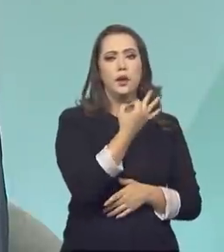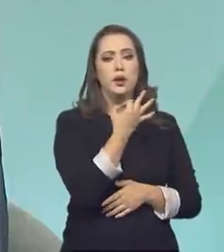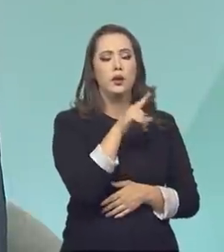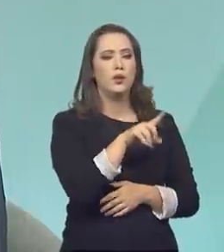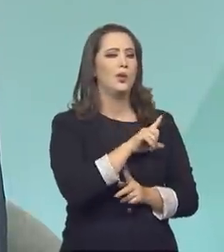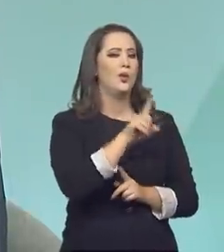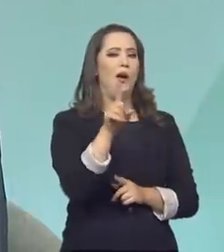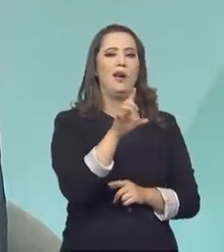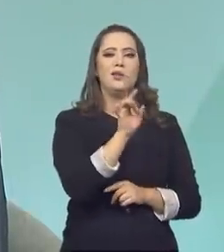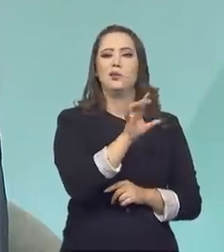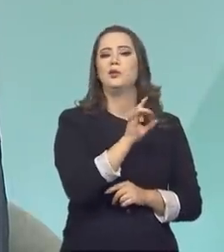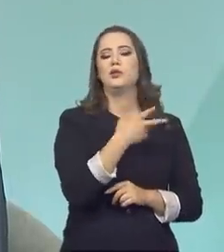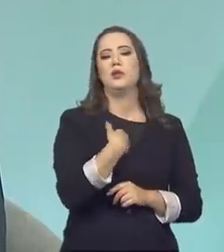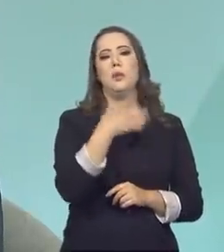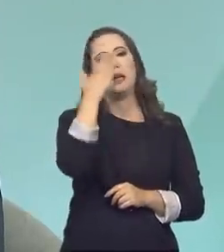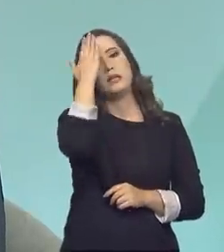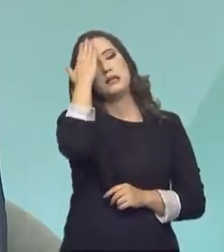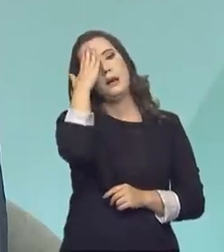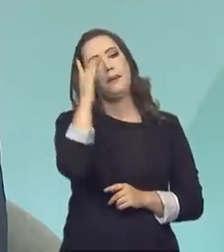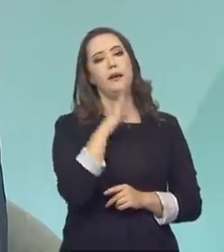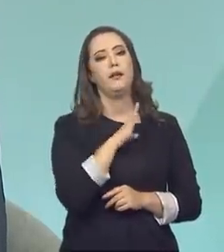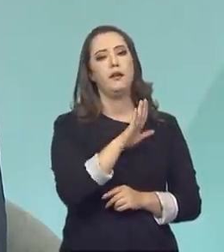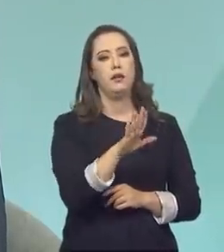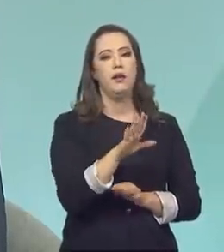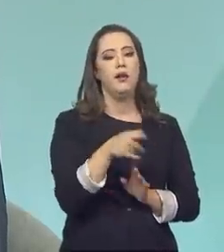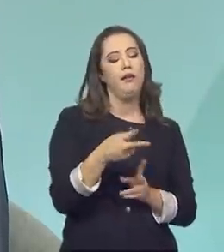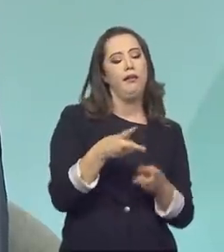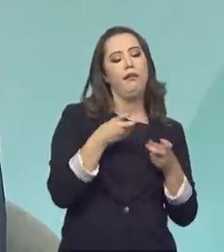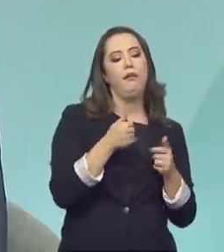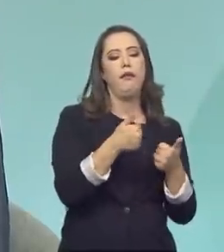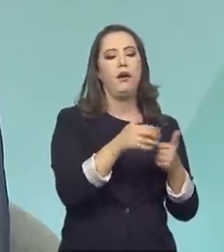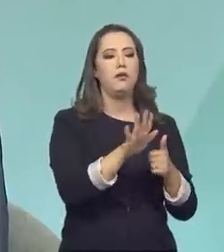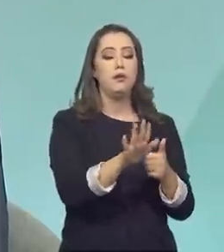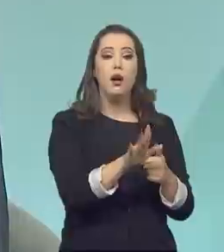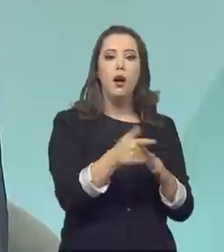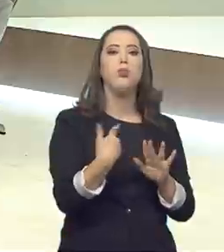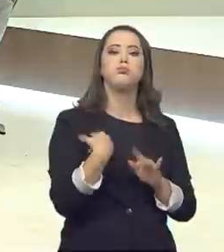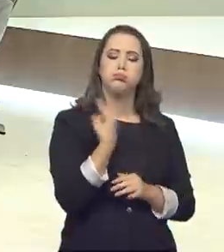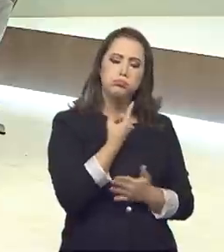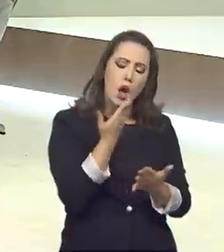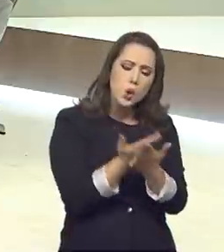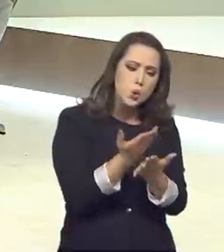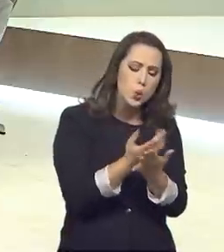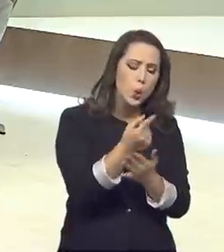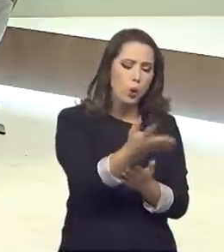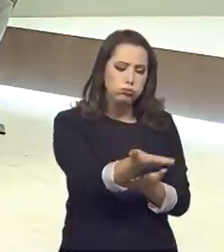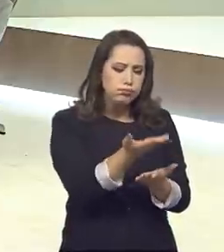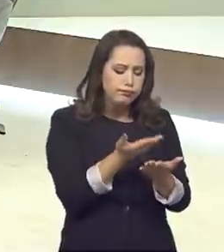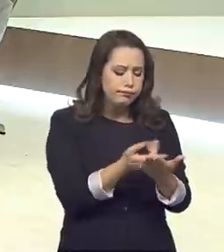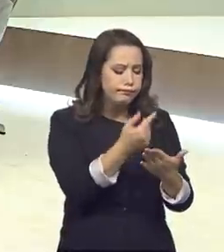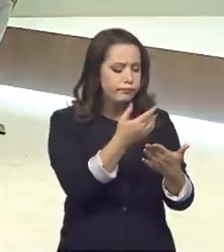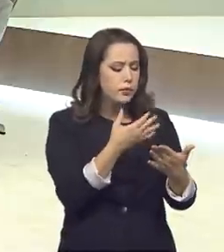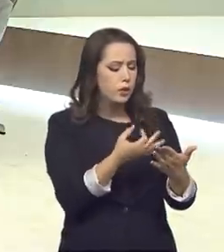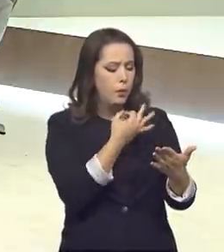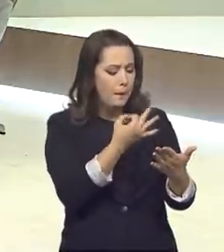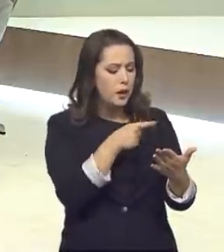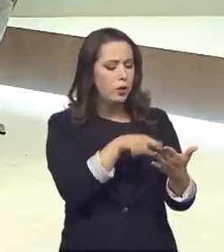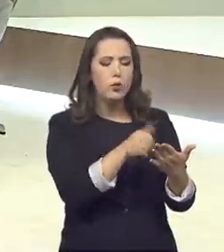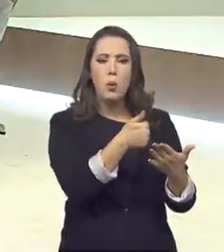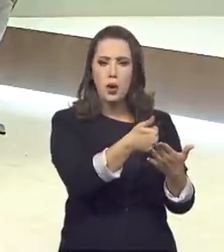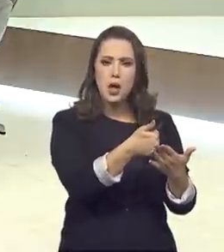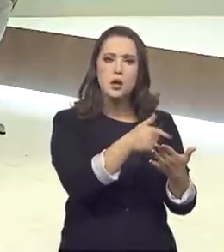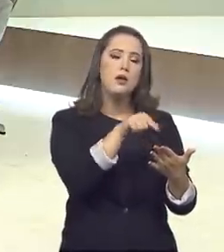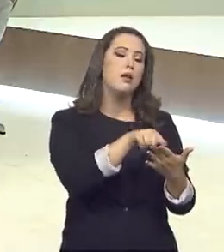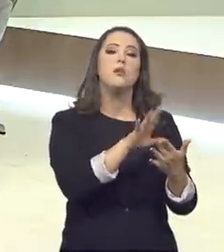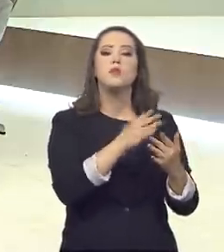aquela para constar, não, foi levada muito a sério pelo Instituto, cada uma das sugestões foi respondida, seja acatada, seja não,